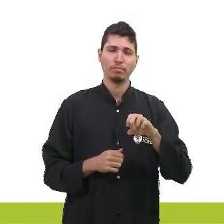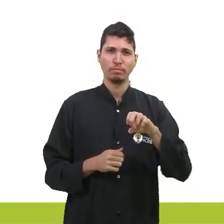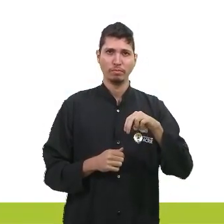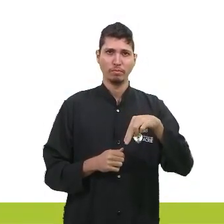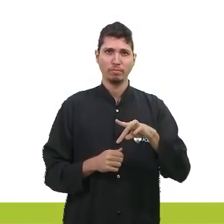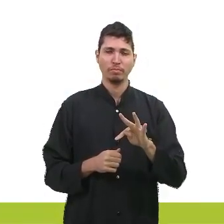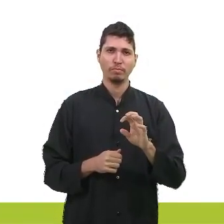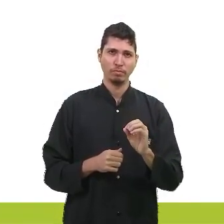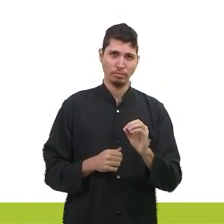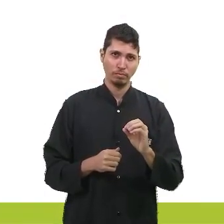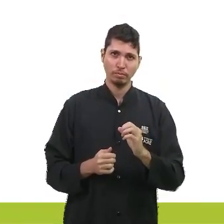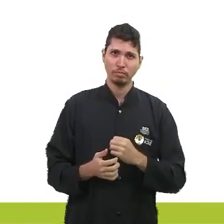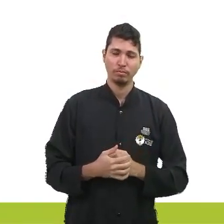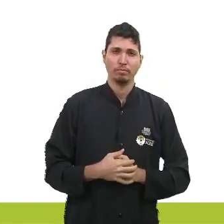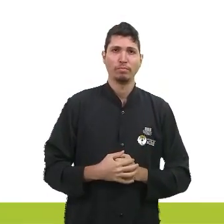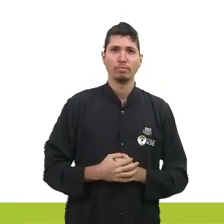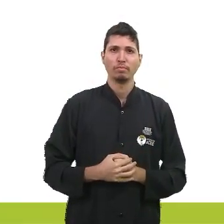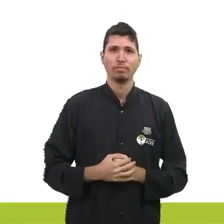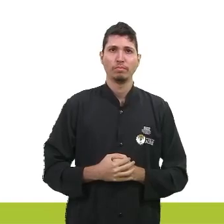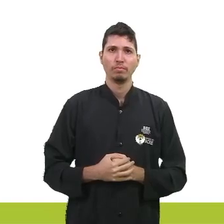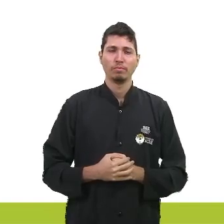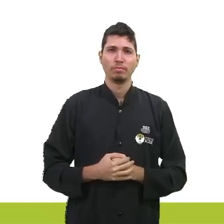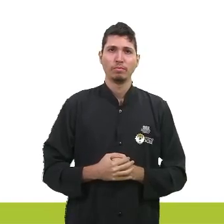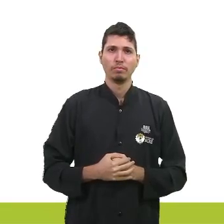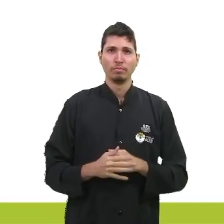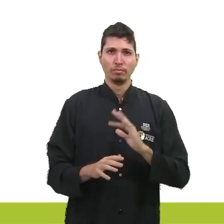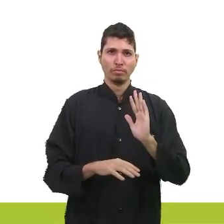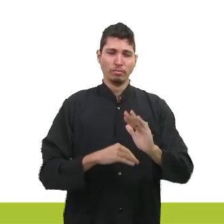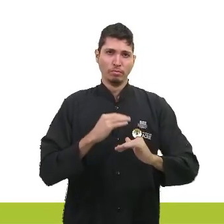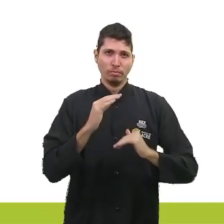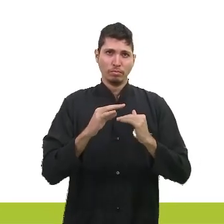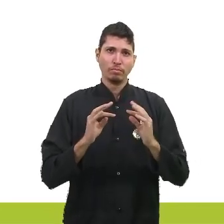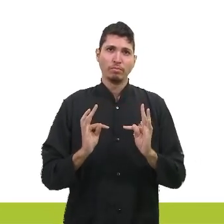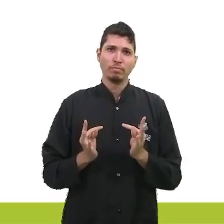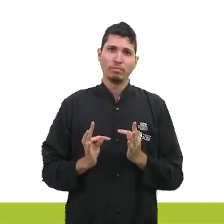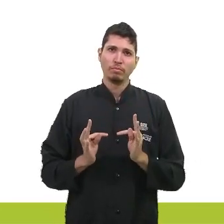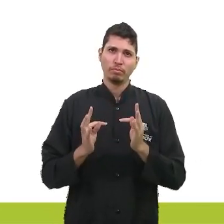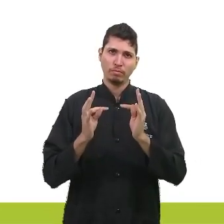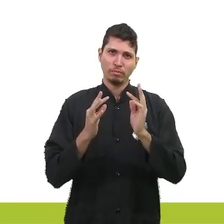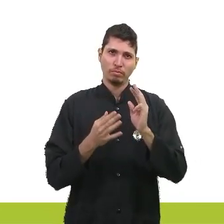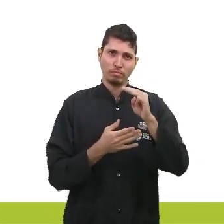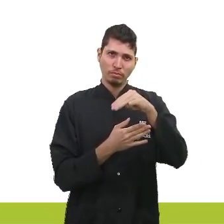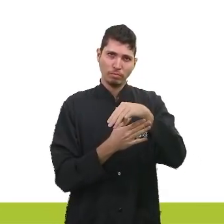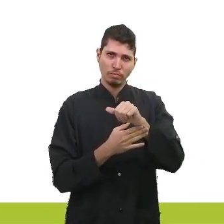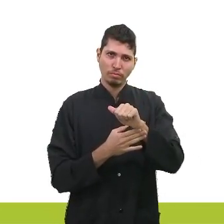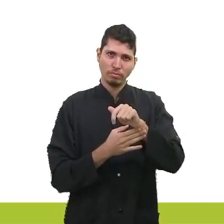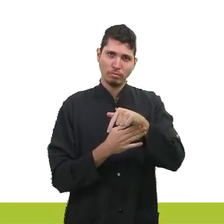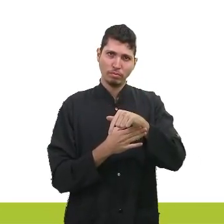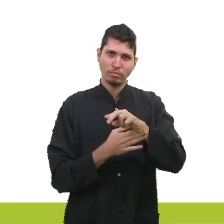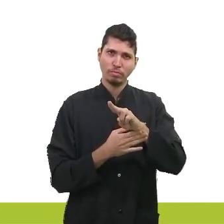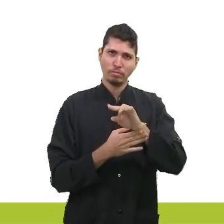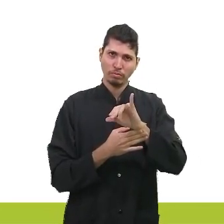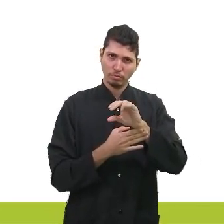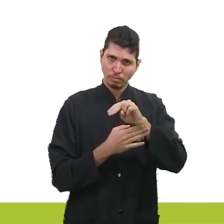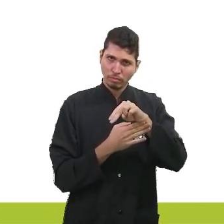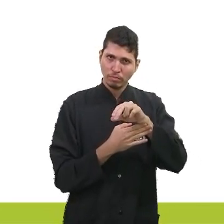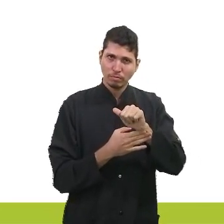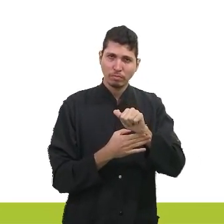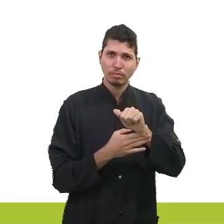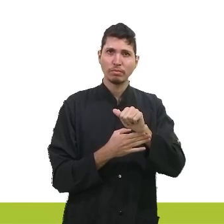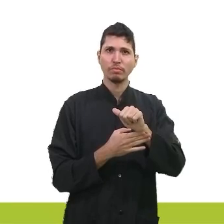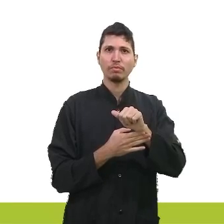Nós temos aí os avanços tecnológicos. Máquina a vapor, que eu já tinha mencionado a vocês.